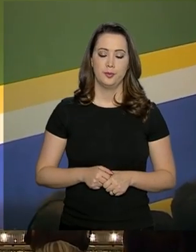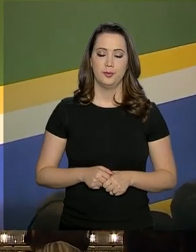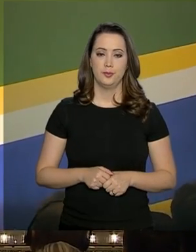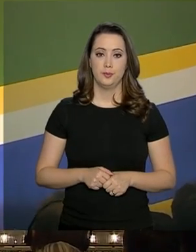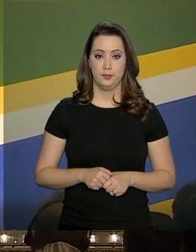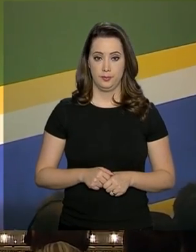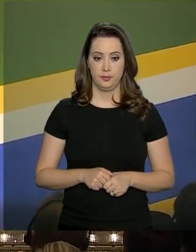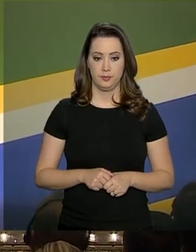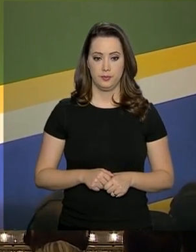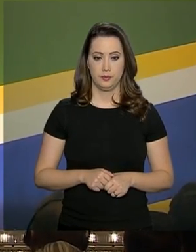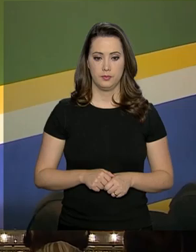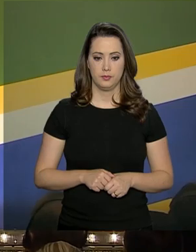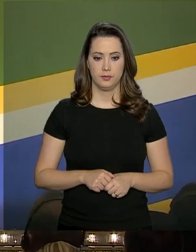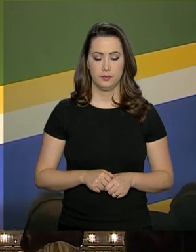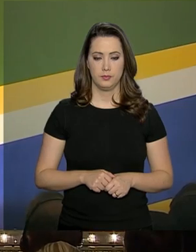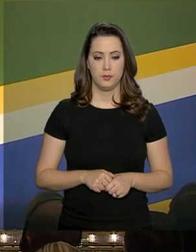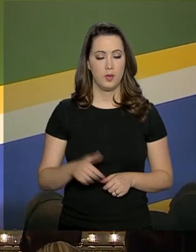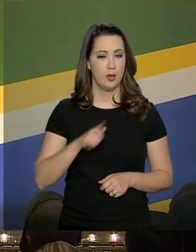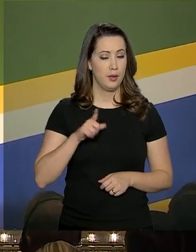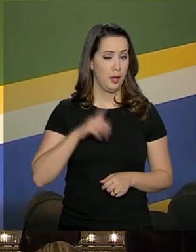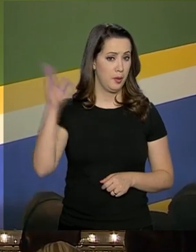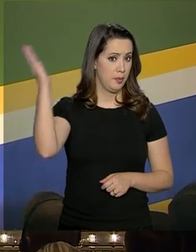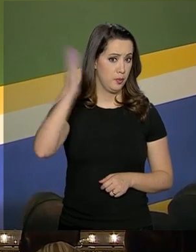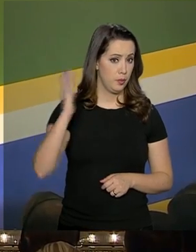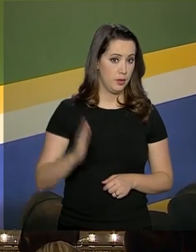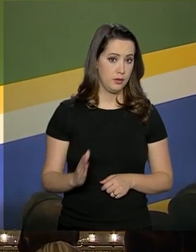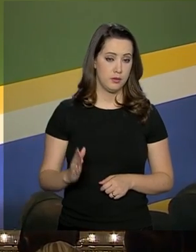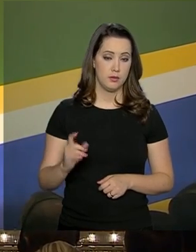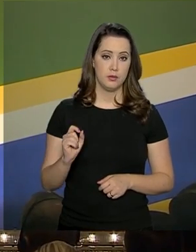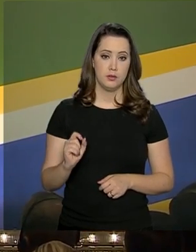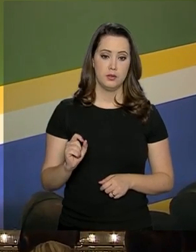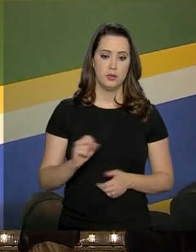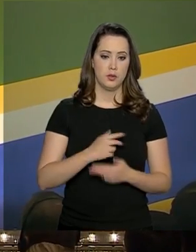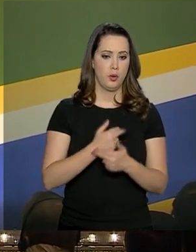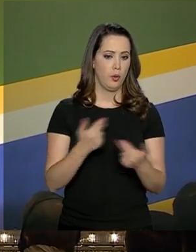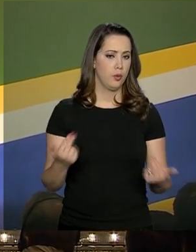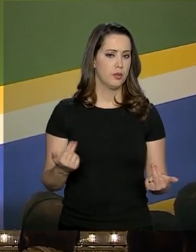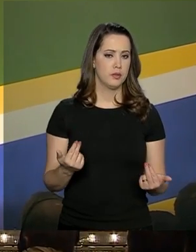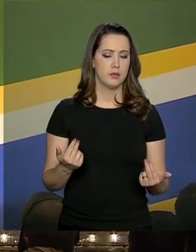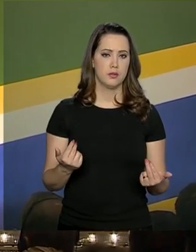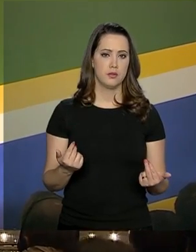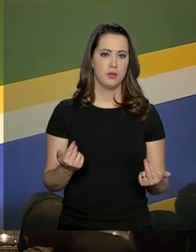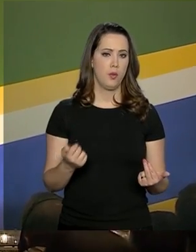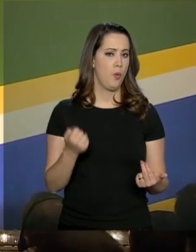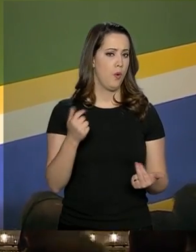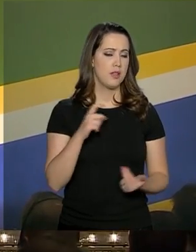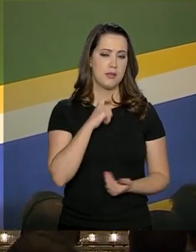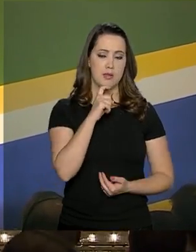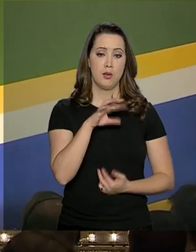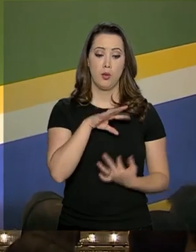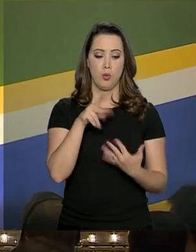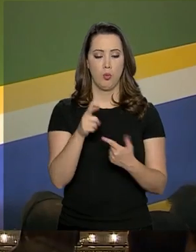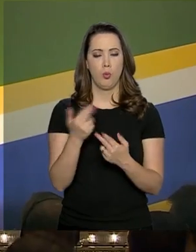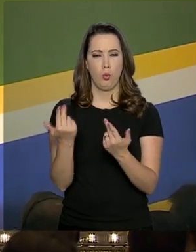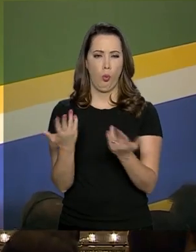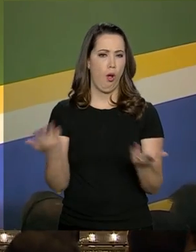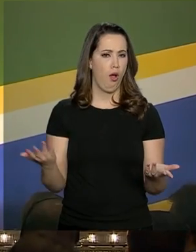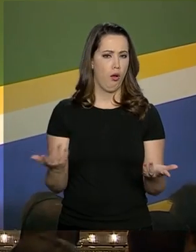Nós temos no Brasil coisas que quase ninguém no mundo tem,